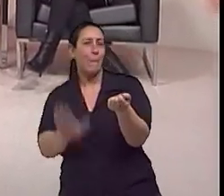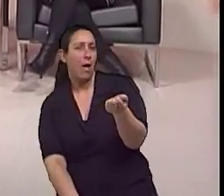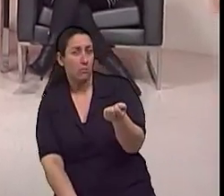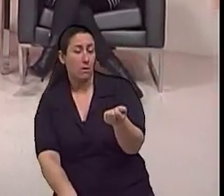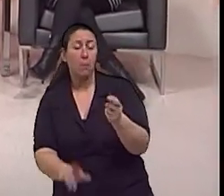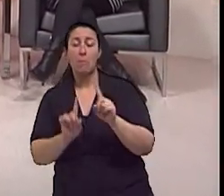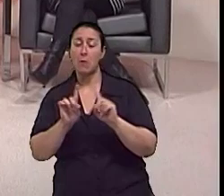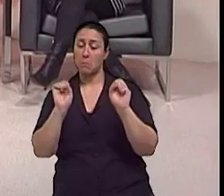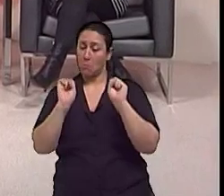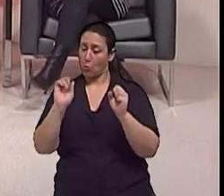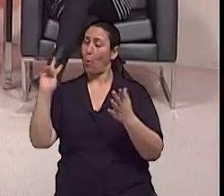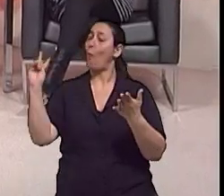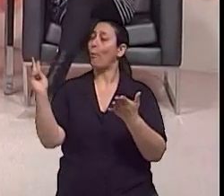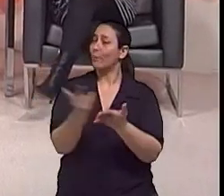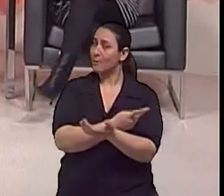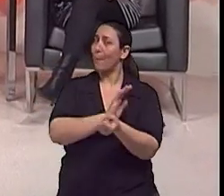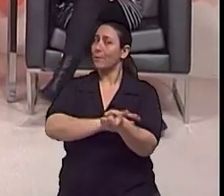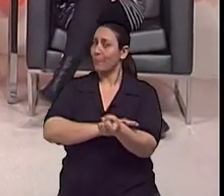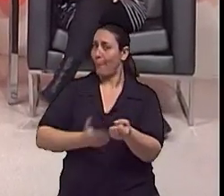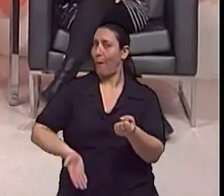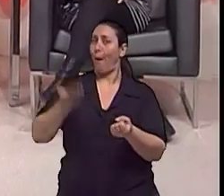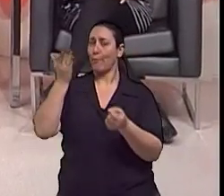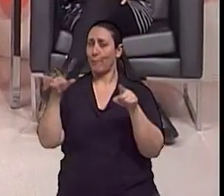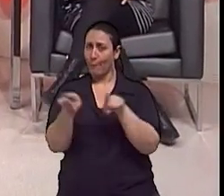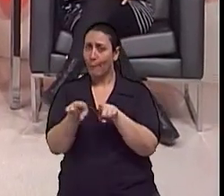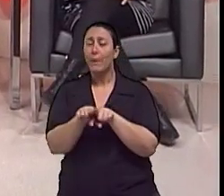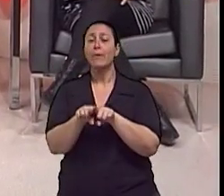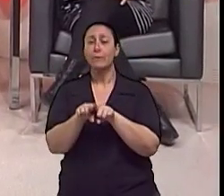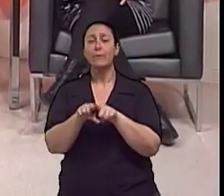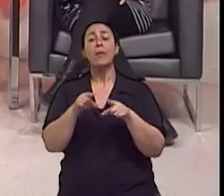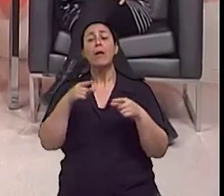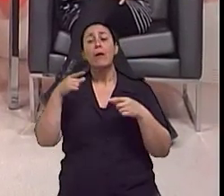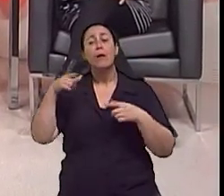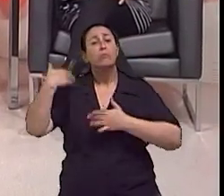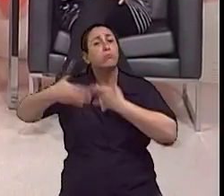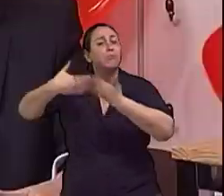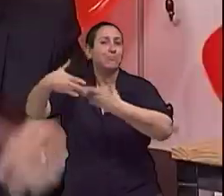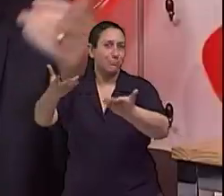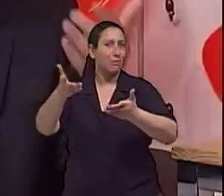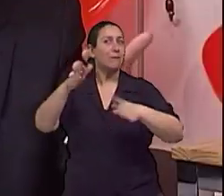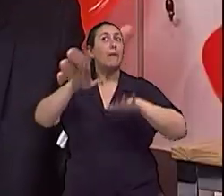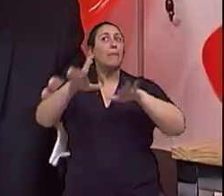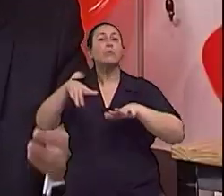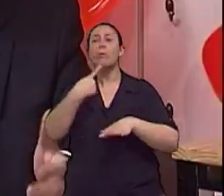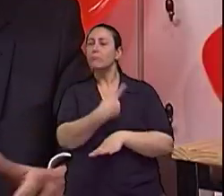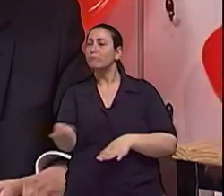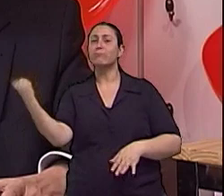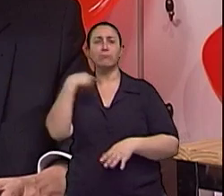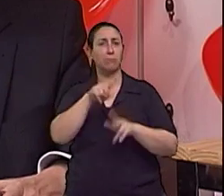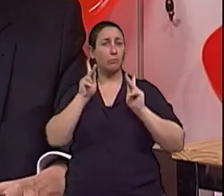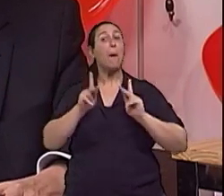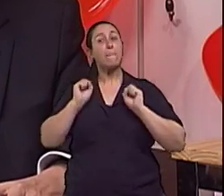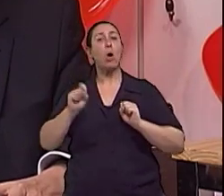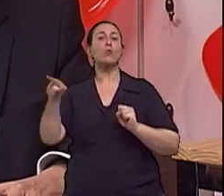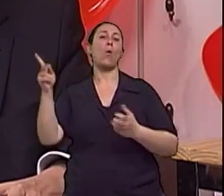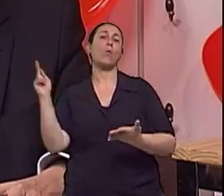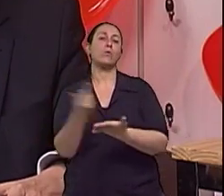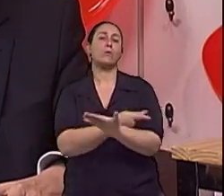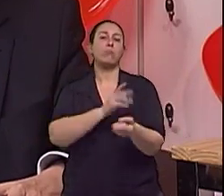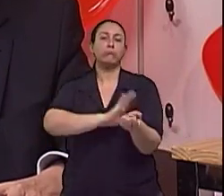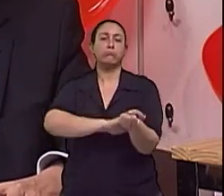longo da vida, pressão ir aumentando, vai aumentar, porque aumenta em todo mundo, e ela pode vir a se tornar hipertensa, né?